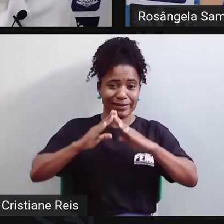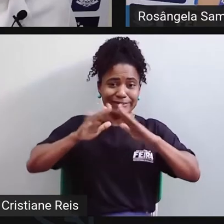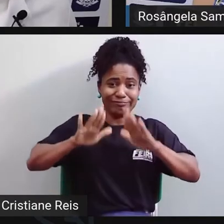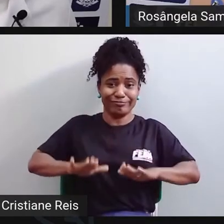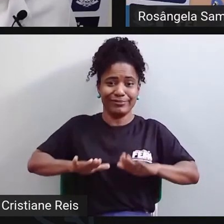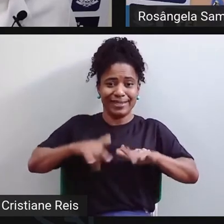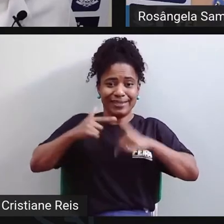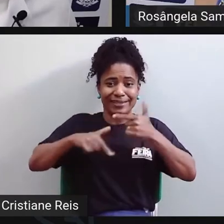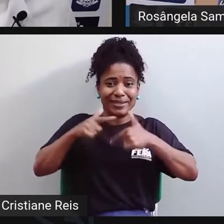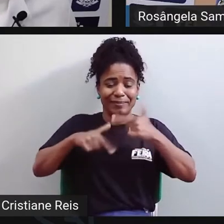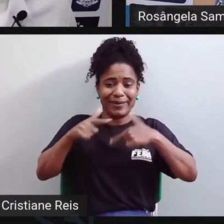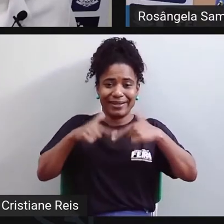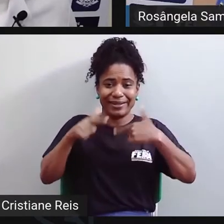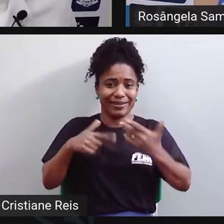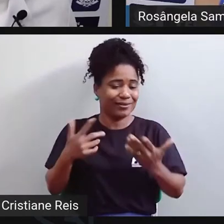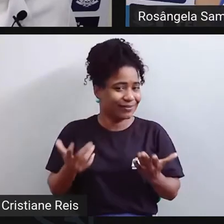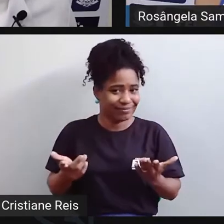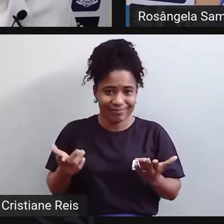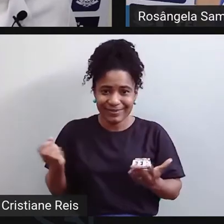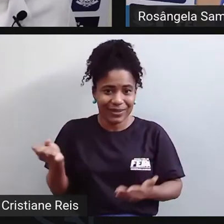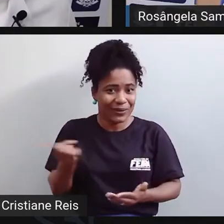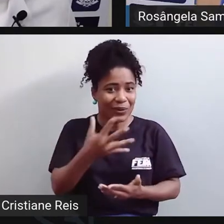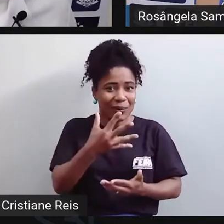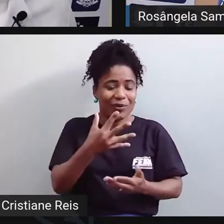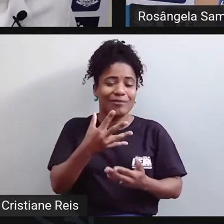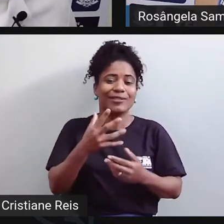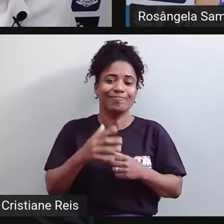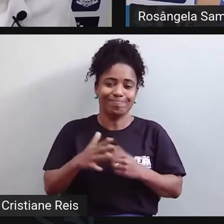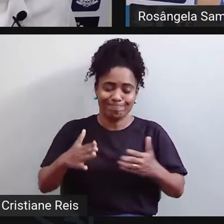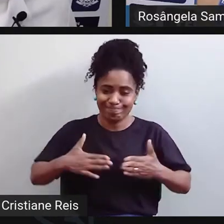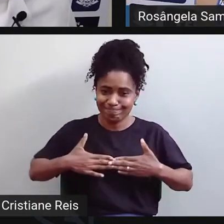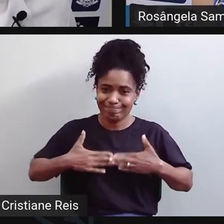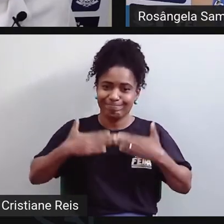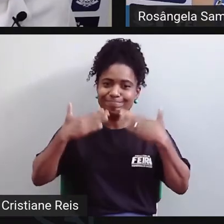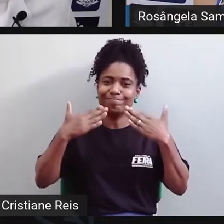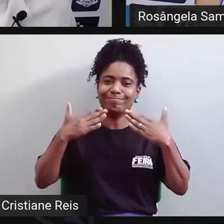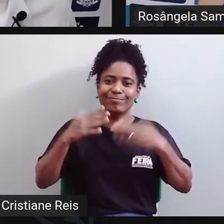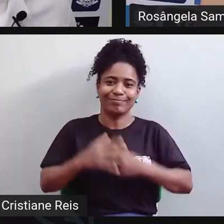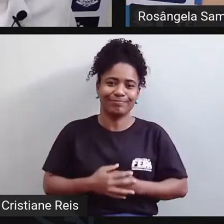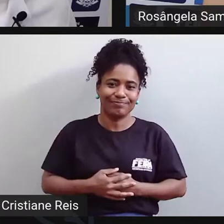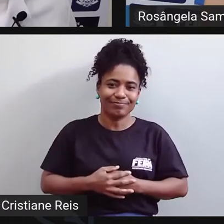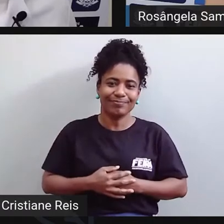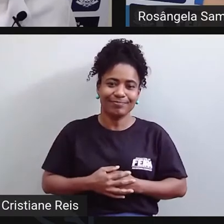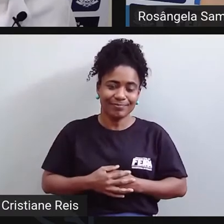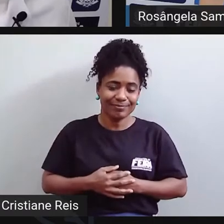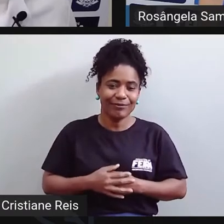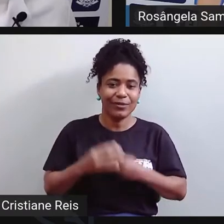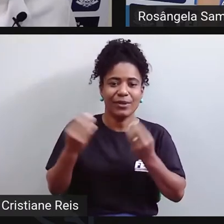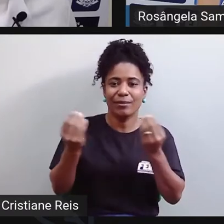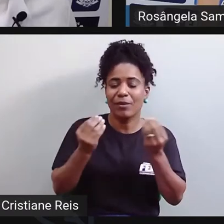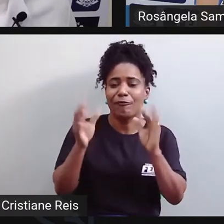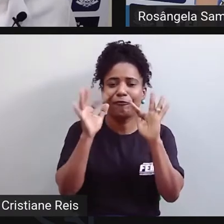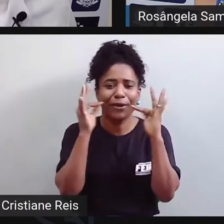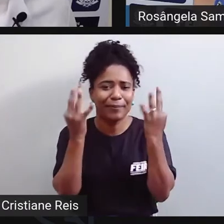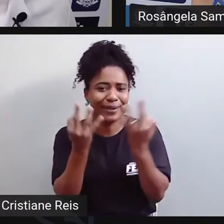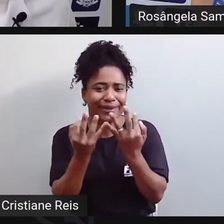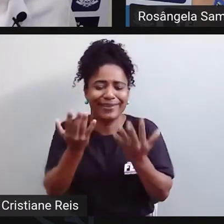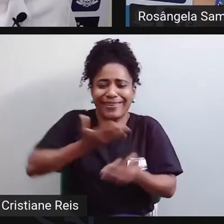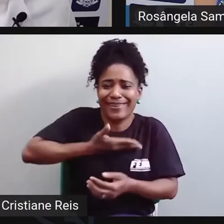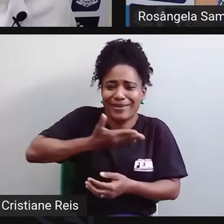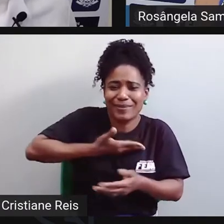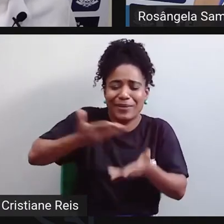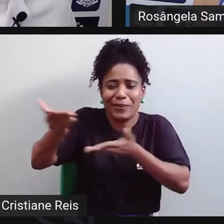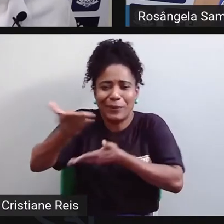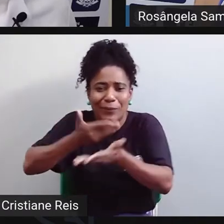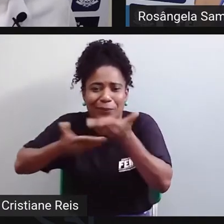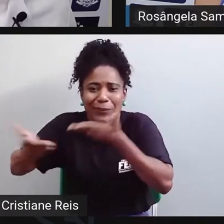que passou a ser uma coisa muito nova para a gente, né. A gente não poder estar com os nossos amigos, com as pessoas que